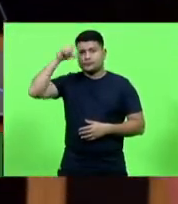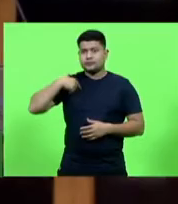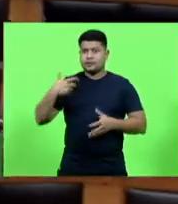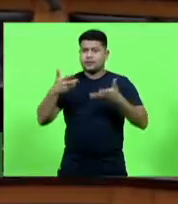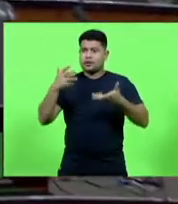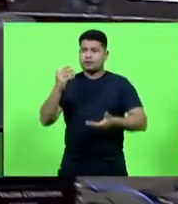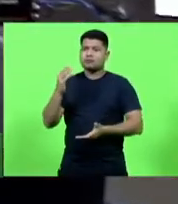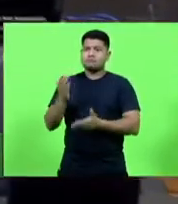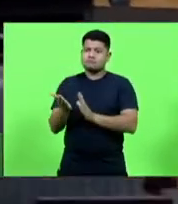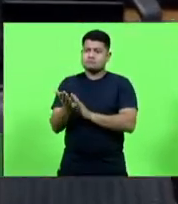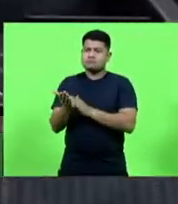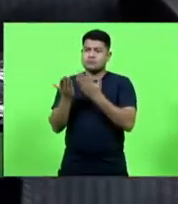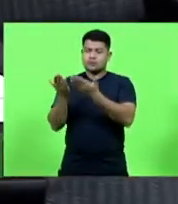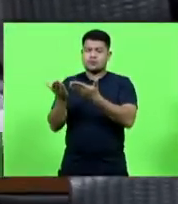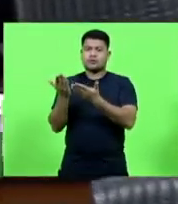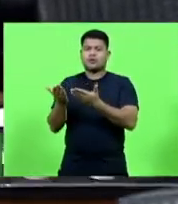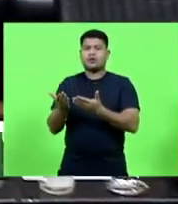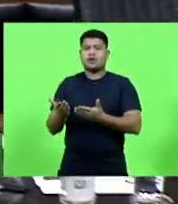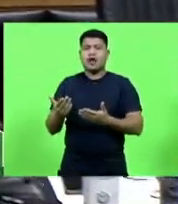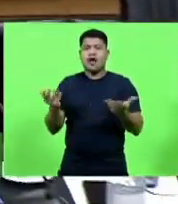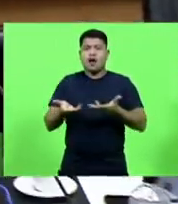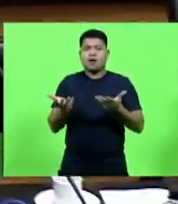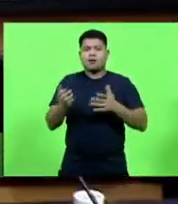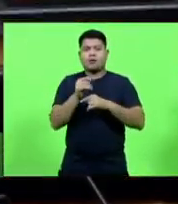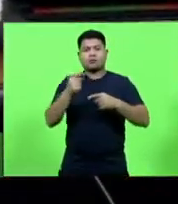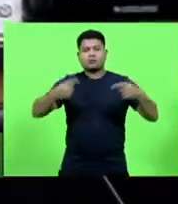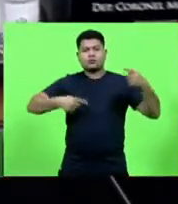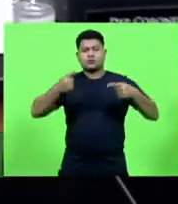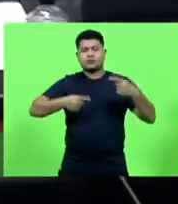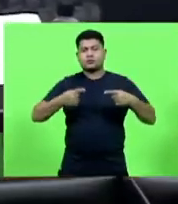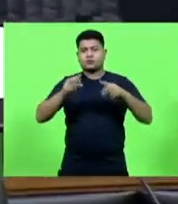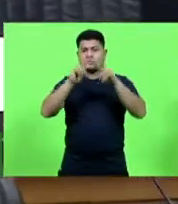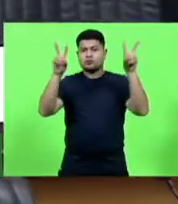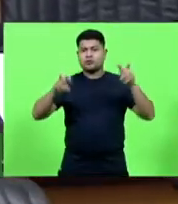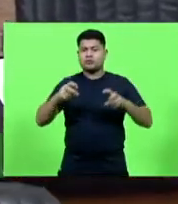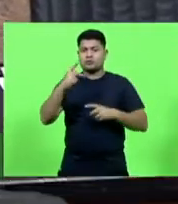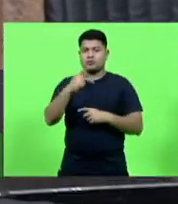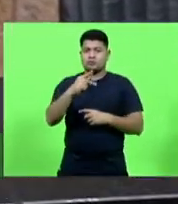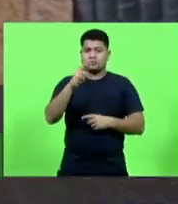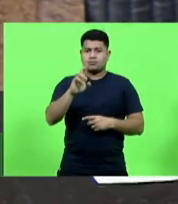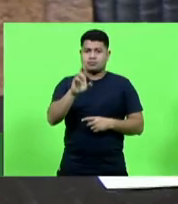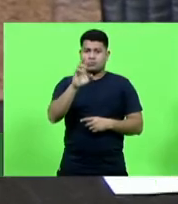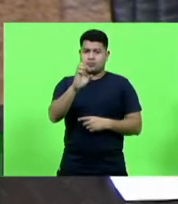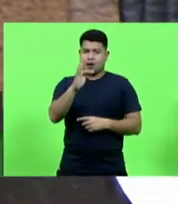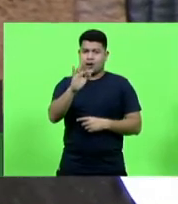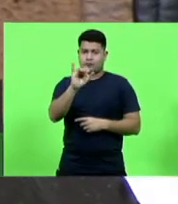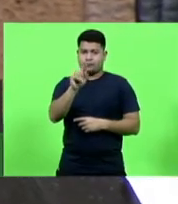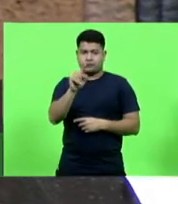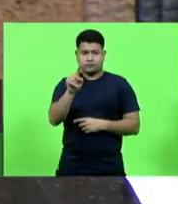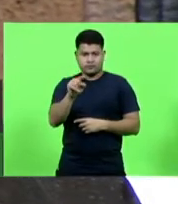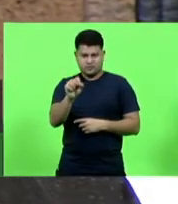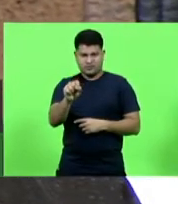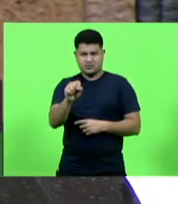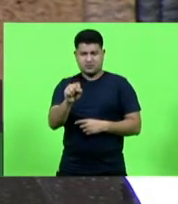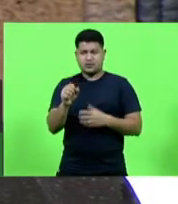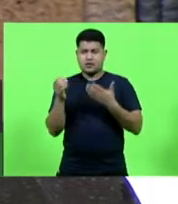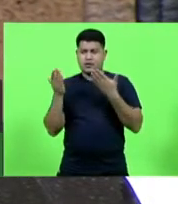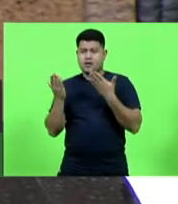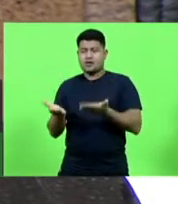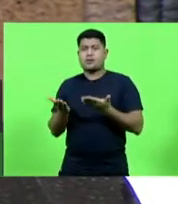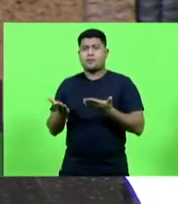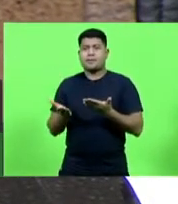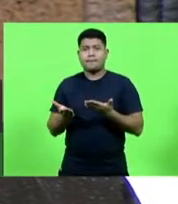Vossa Excelência por trazer esse assunto do prefíso, importantíssimo para a gente. Tenho absoluta certeza de que,